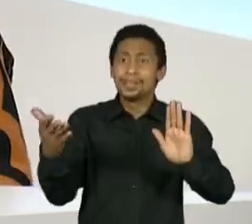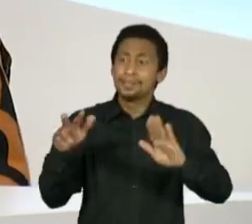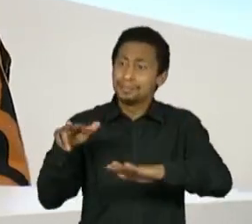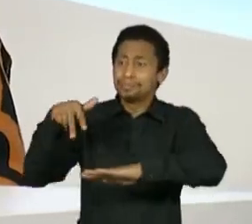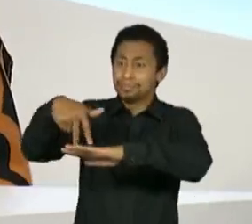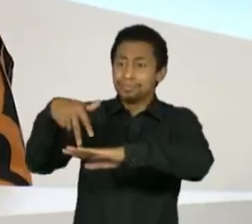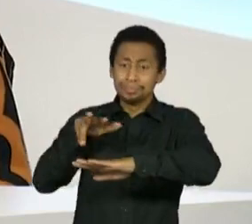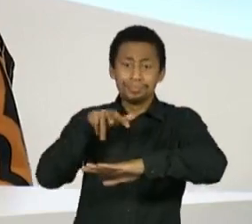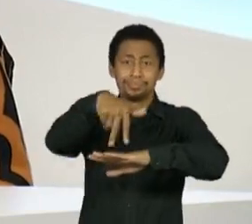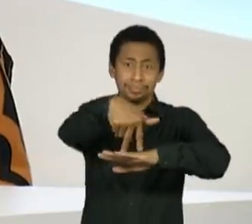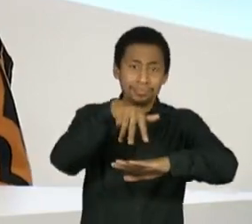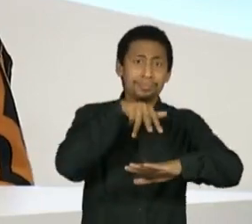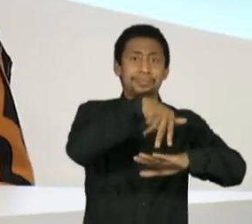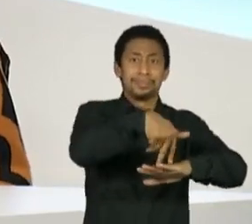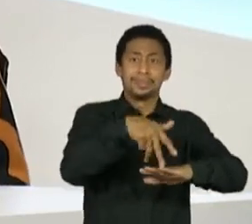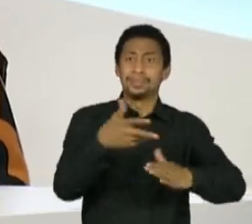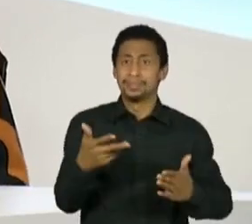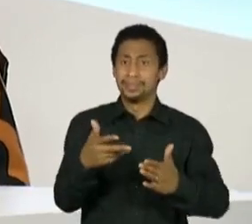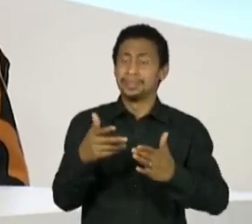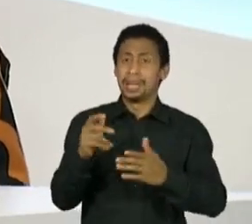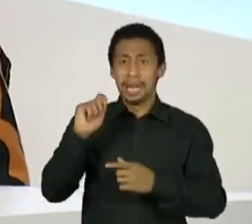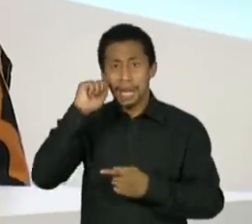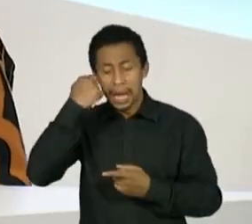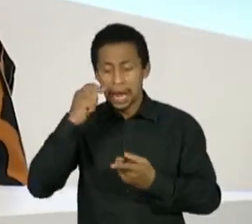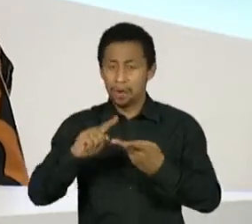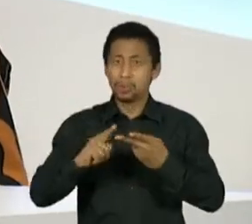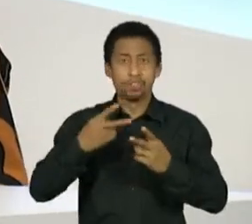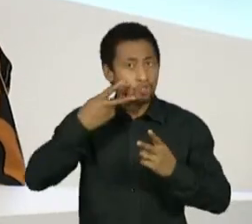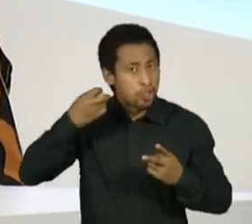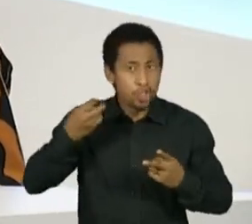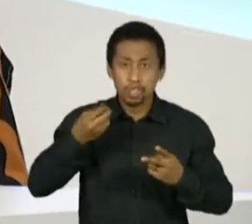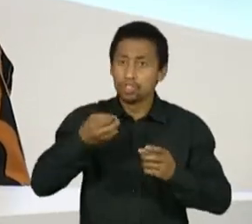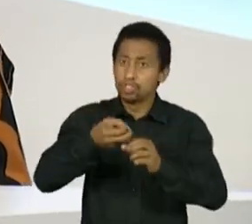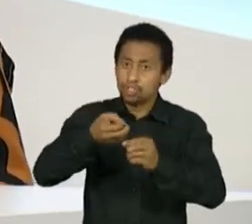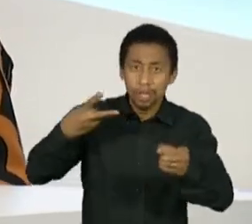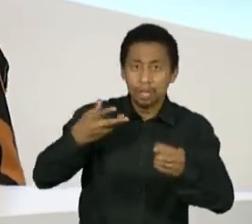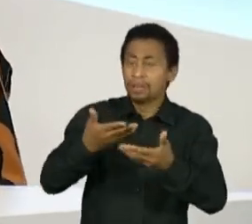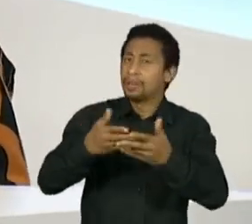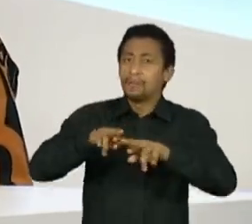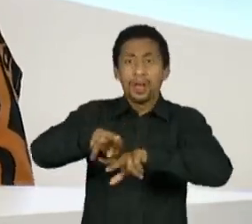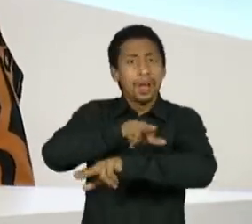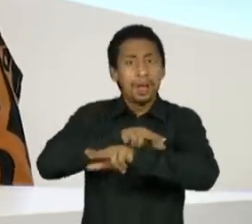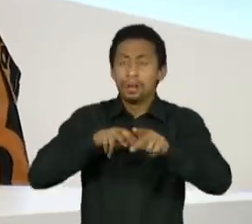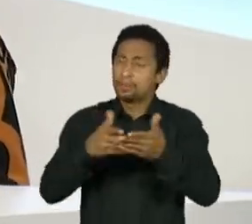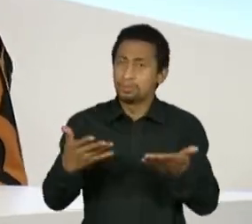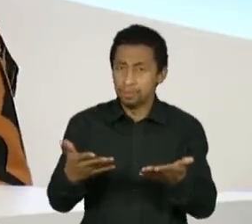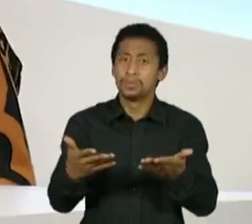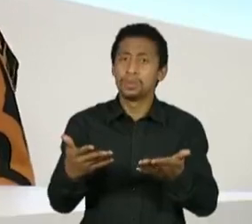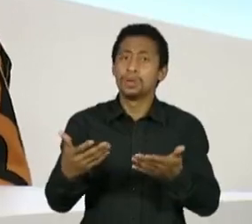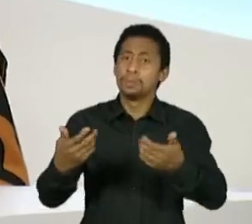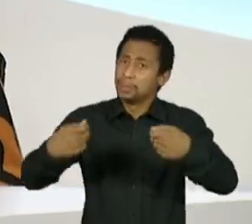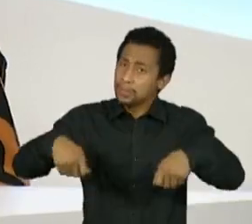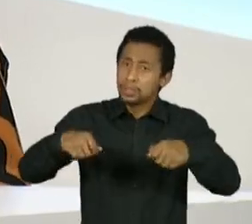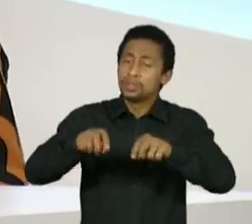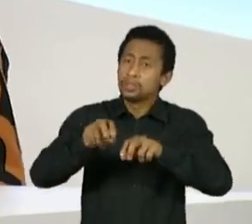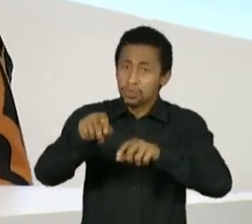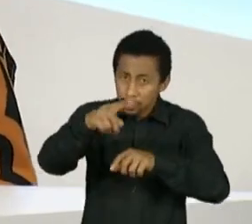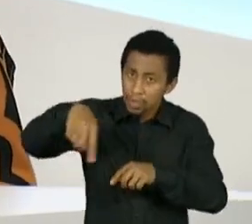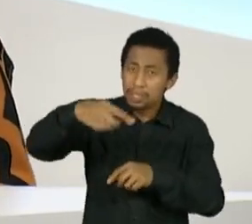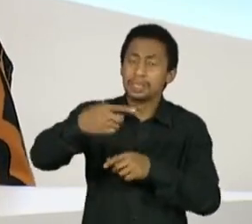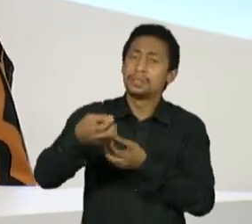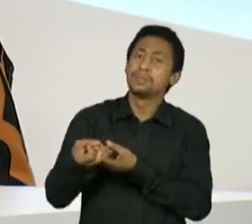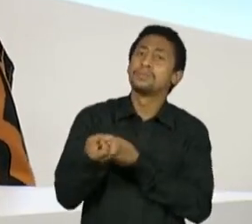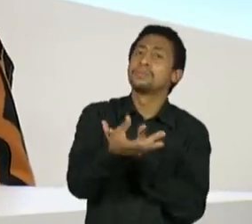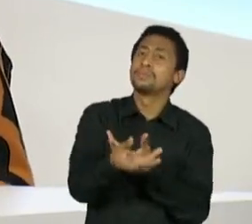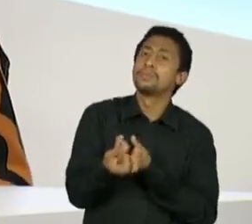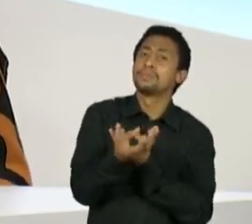como representantes máximos daquilo que queremos ver. Então, queria ouvir de vocês e também dicas para quem está nos ouvindo,